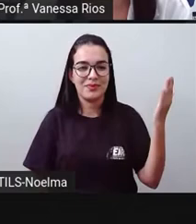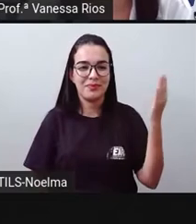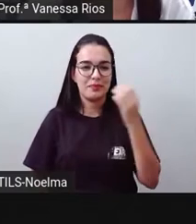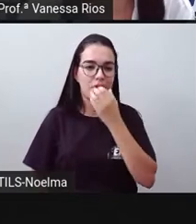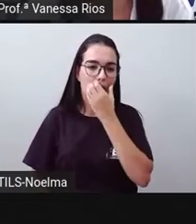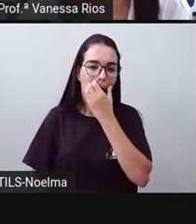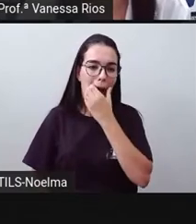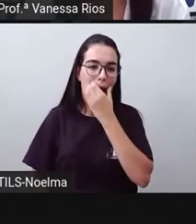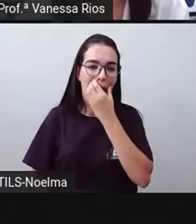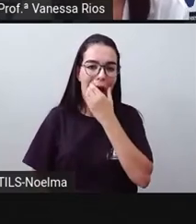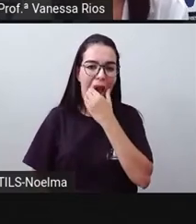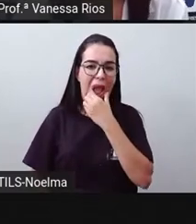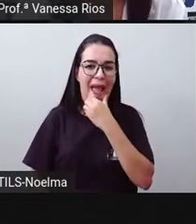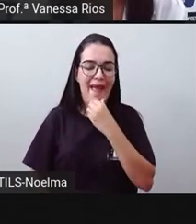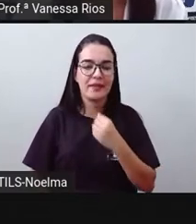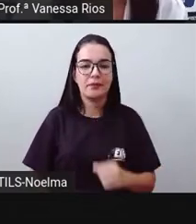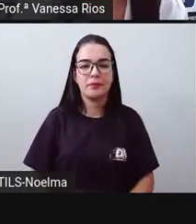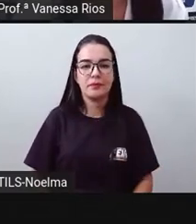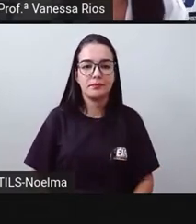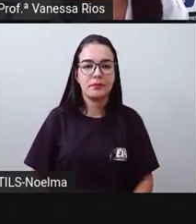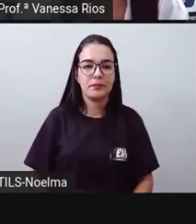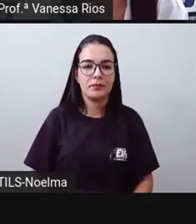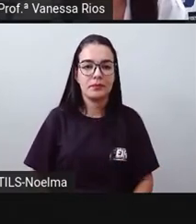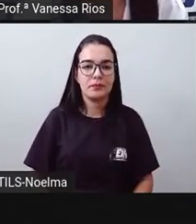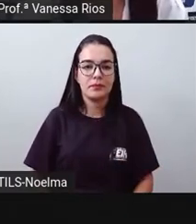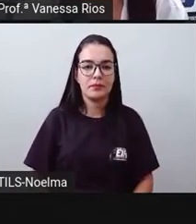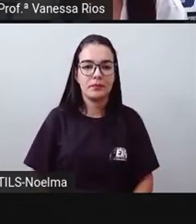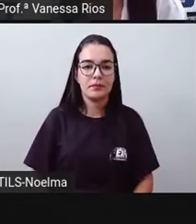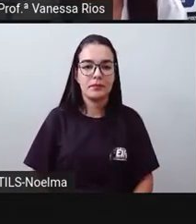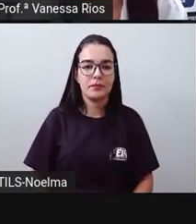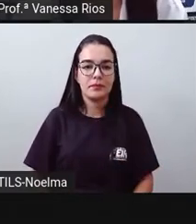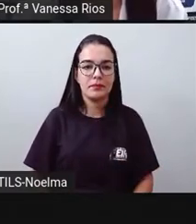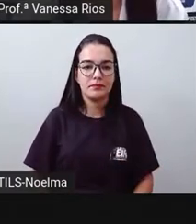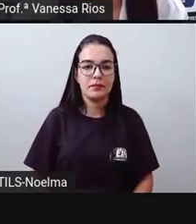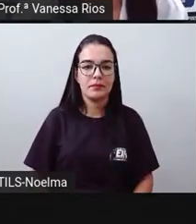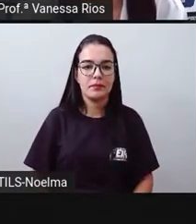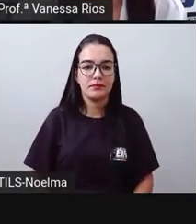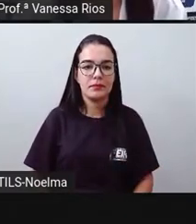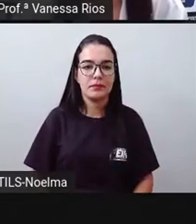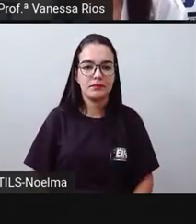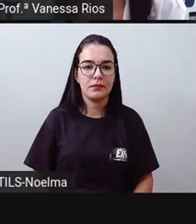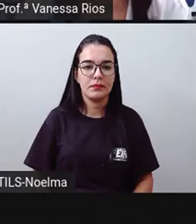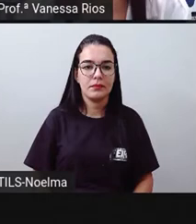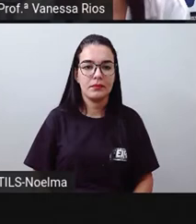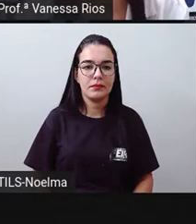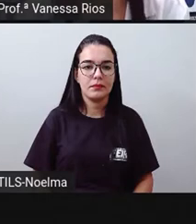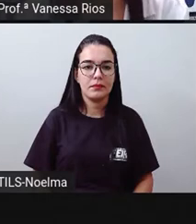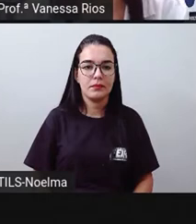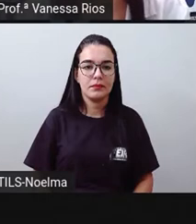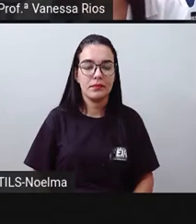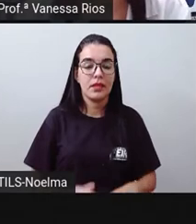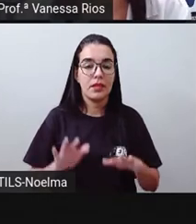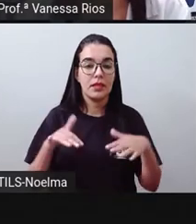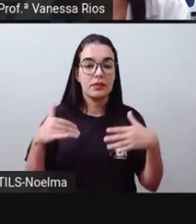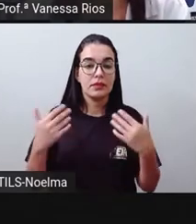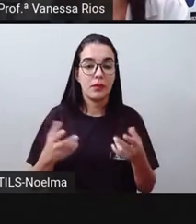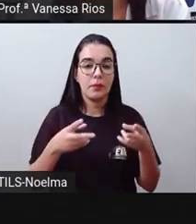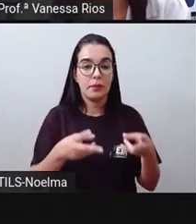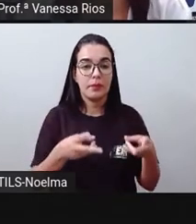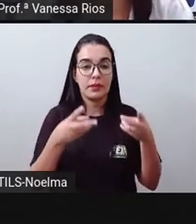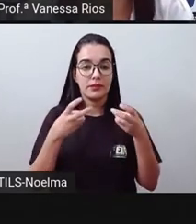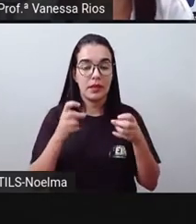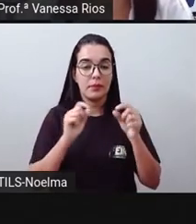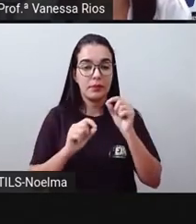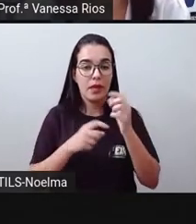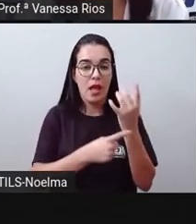A arte ou cultura? A gente percebe que a arte, ela atinge diversas